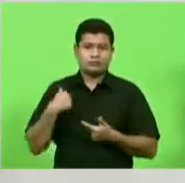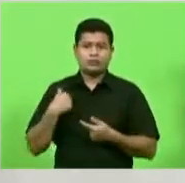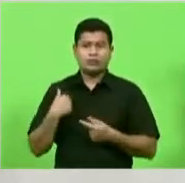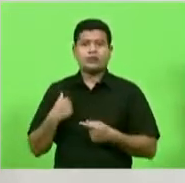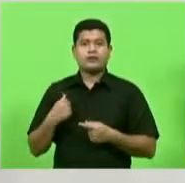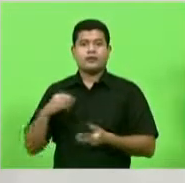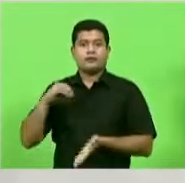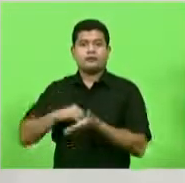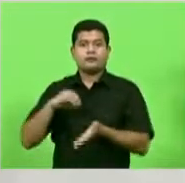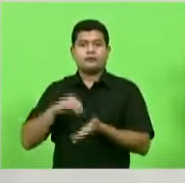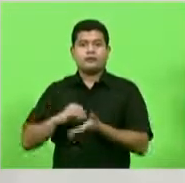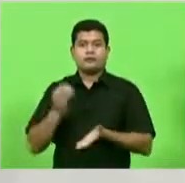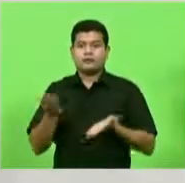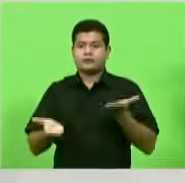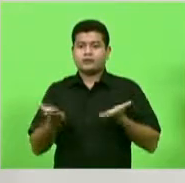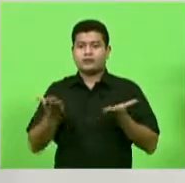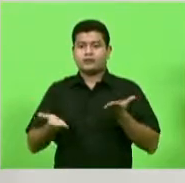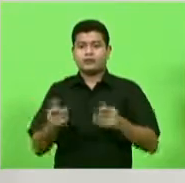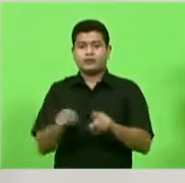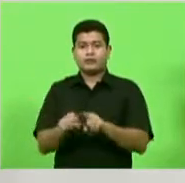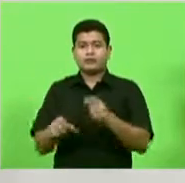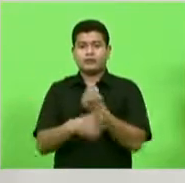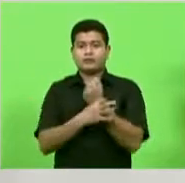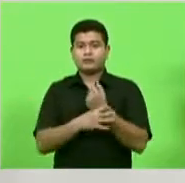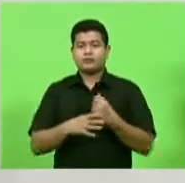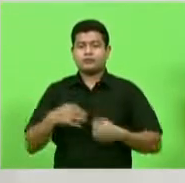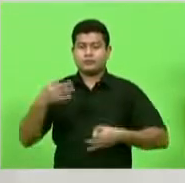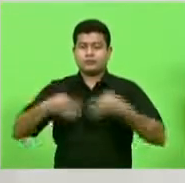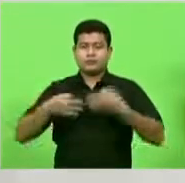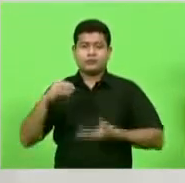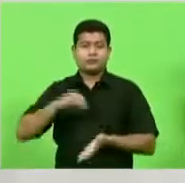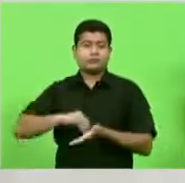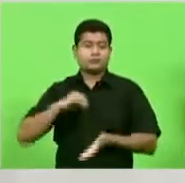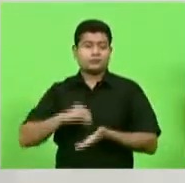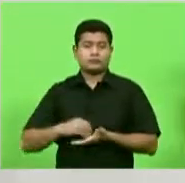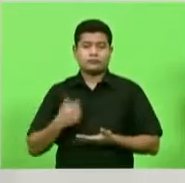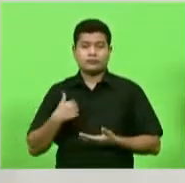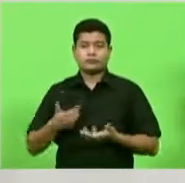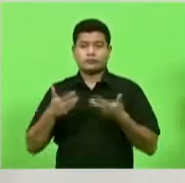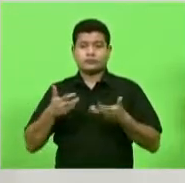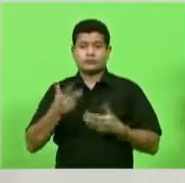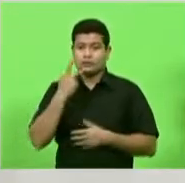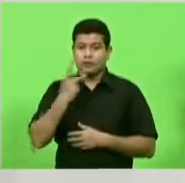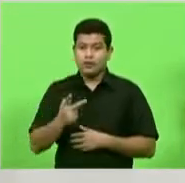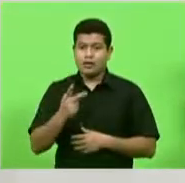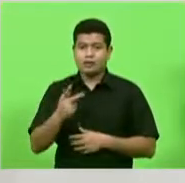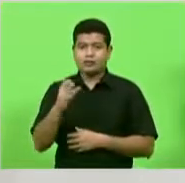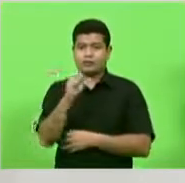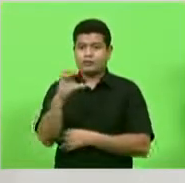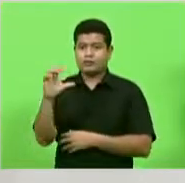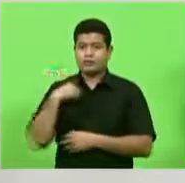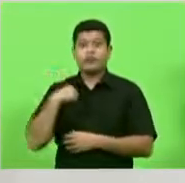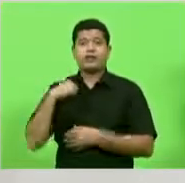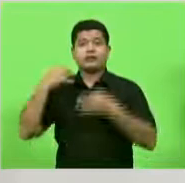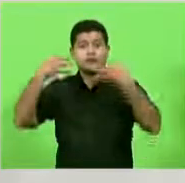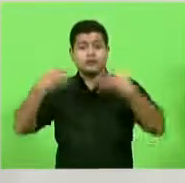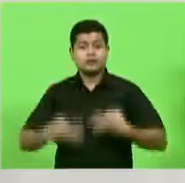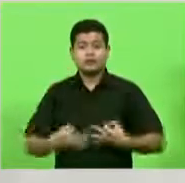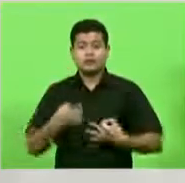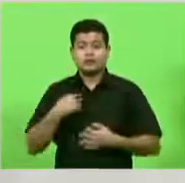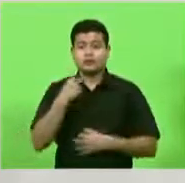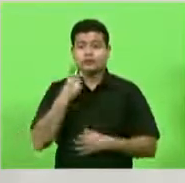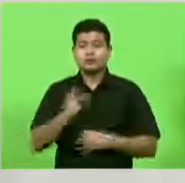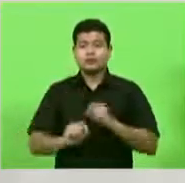da inconsistência e da insegurança jurídica, falar da Santa Catarina que funciona, da Santa Catarina que dá certo. E, quando eu falo disso,